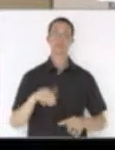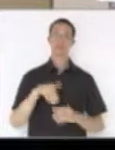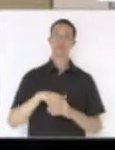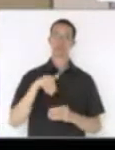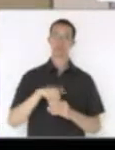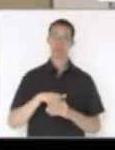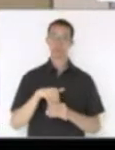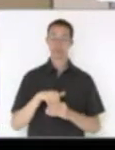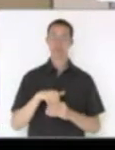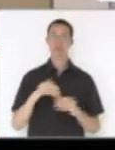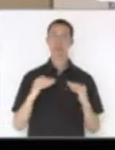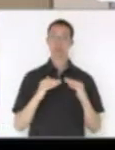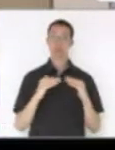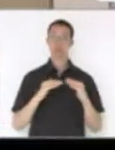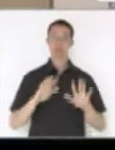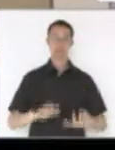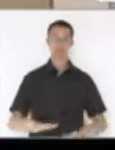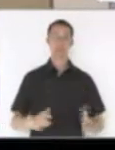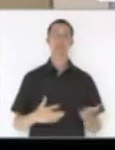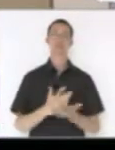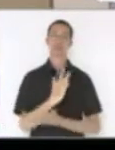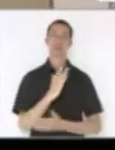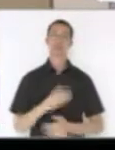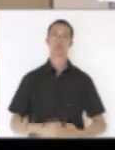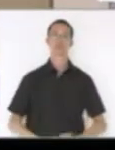quem tiver de acordo permaneça como está aprovado.